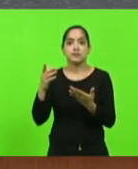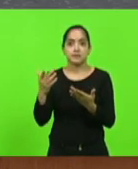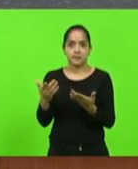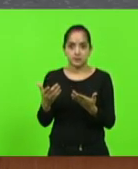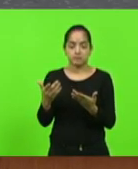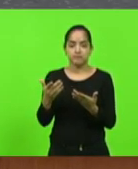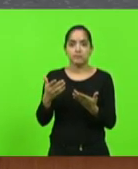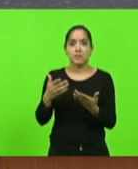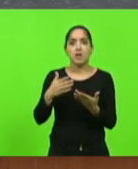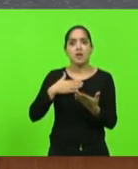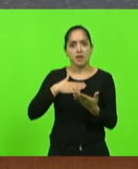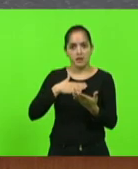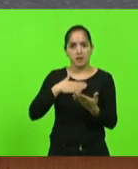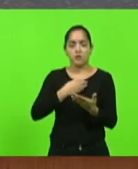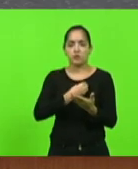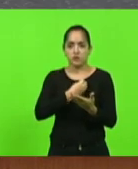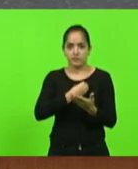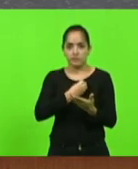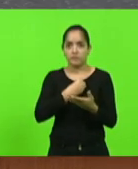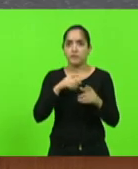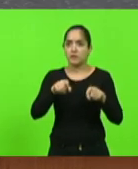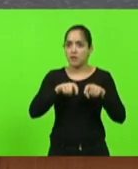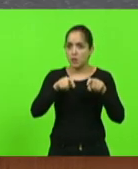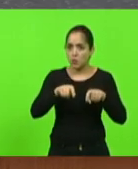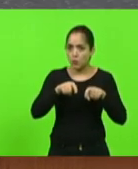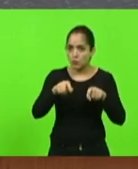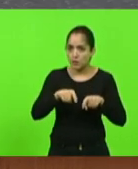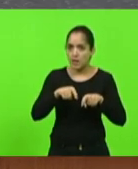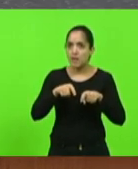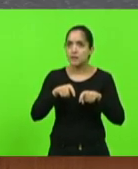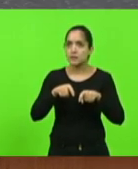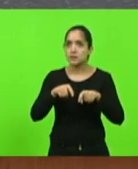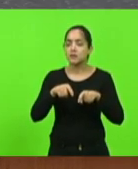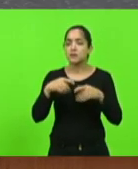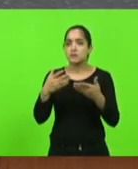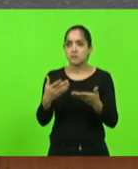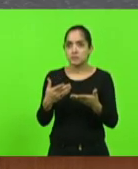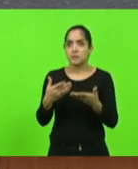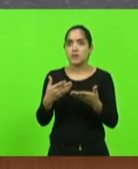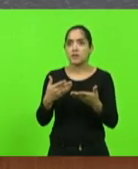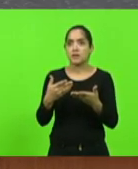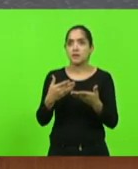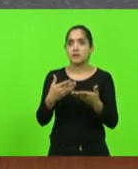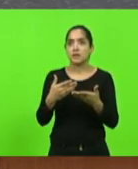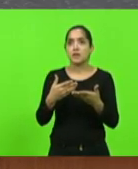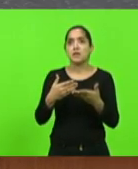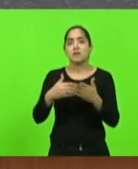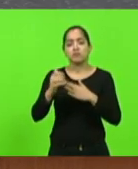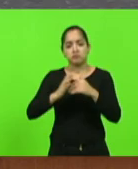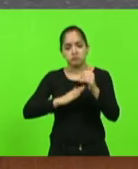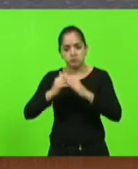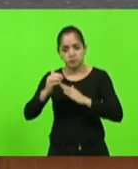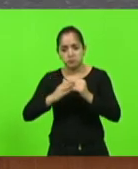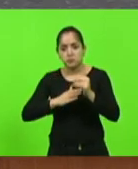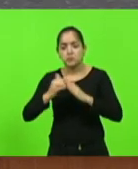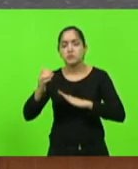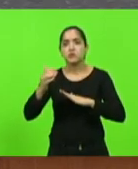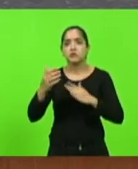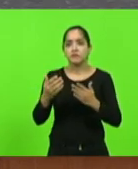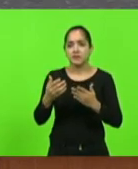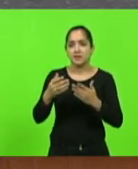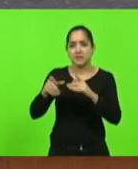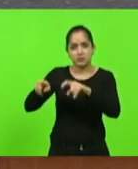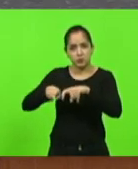meio rural todos os finais de semana eu também exerço a atividade num sítio lá